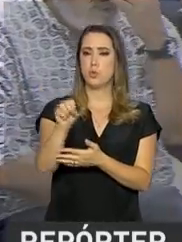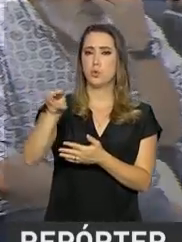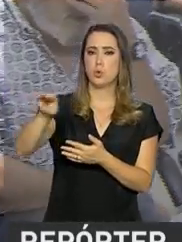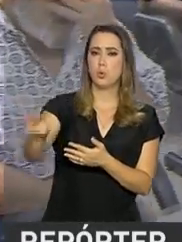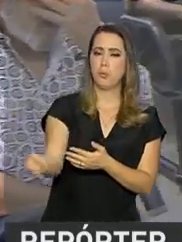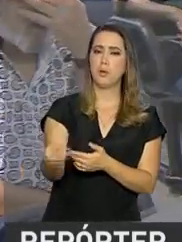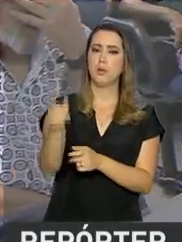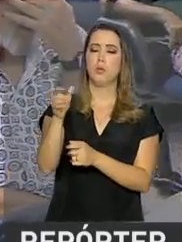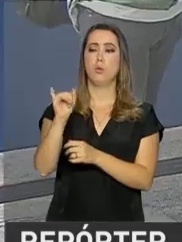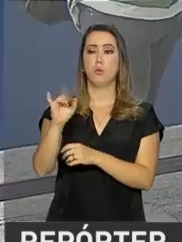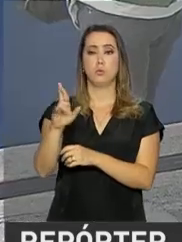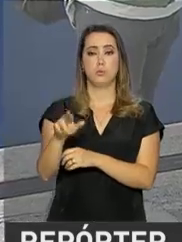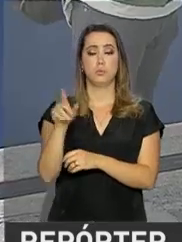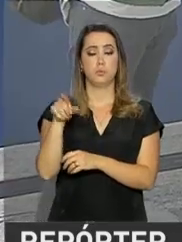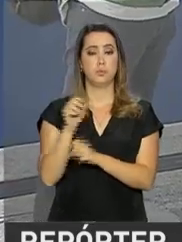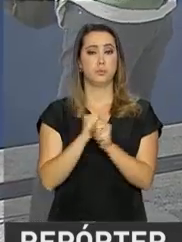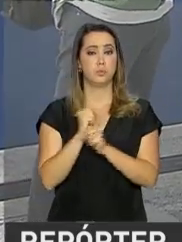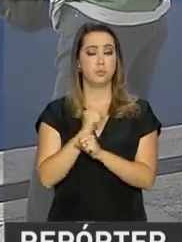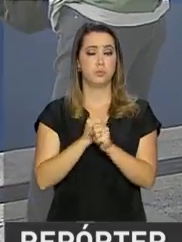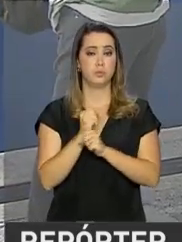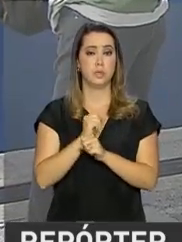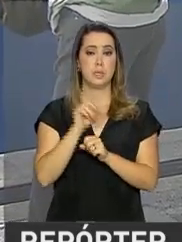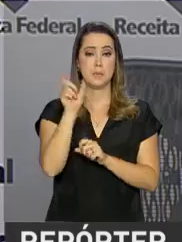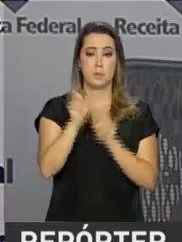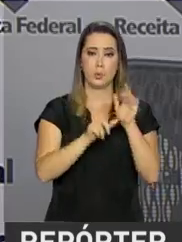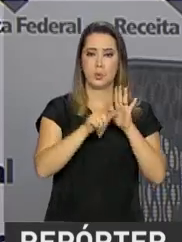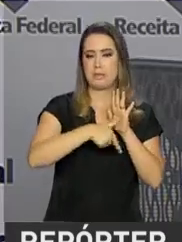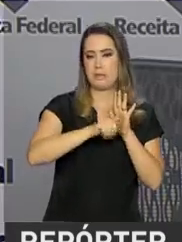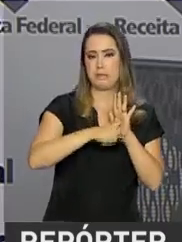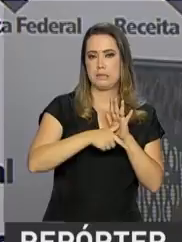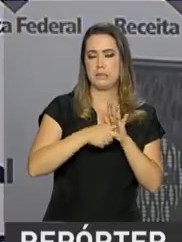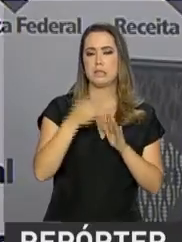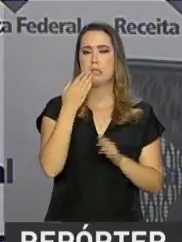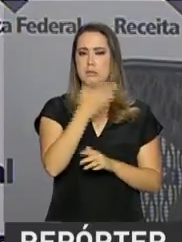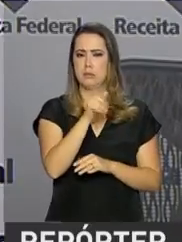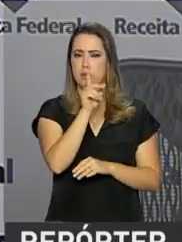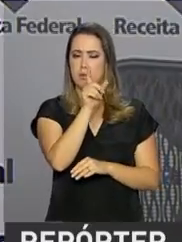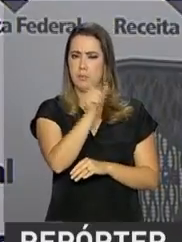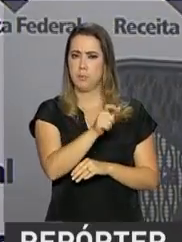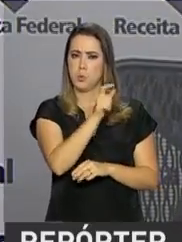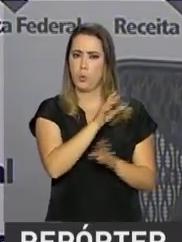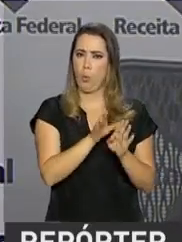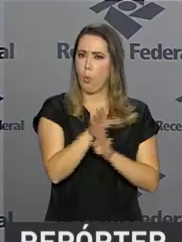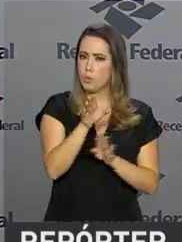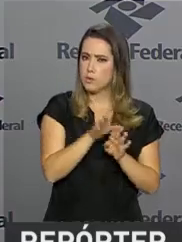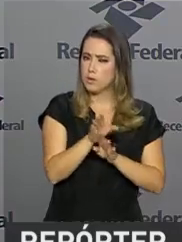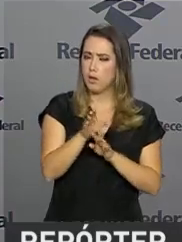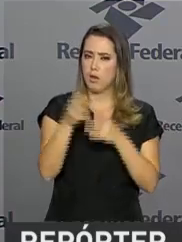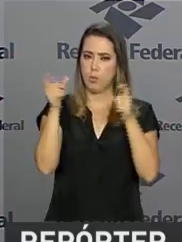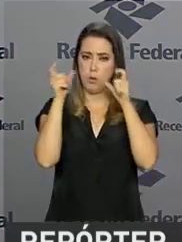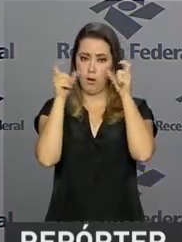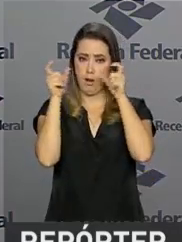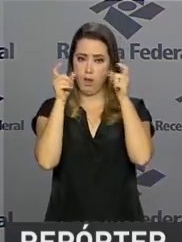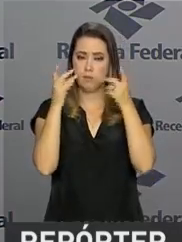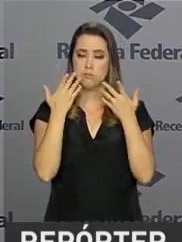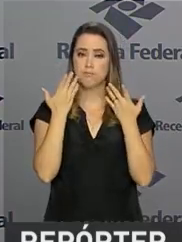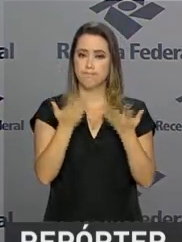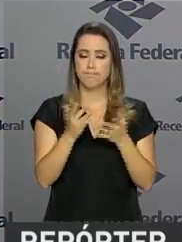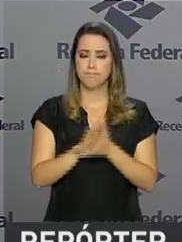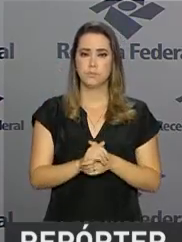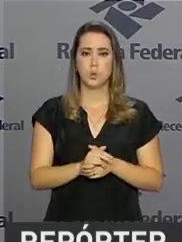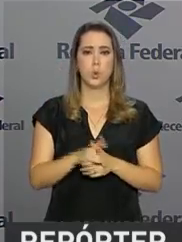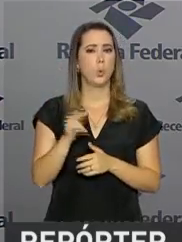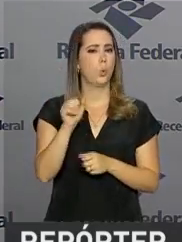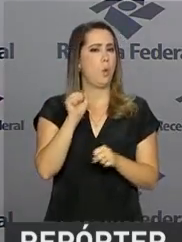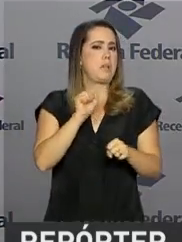mil declarações neste ano. Aos atrasados, o supervisor da Receita faz um alerta. Não deixar para